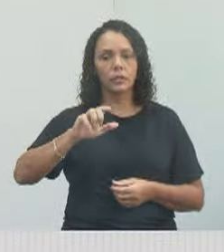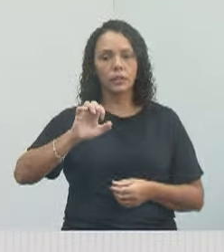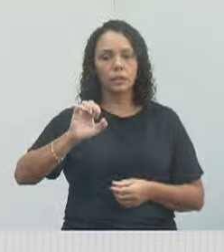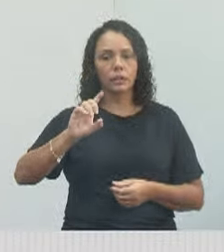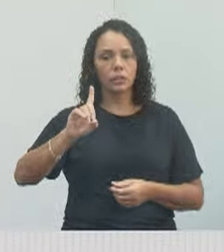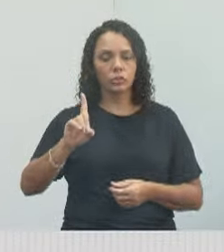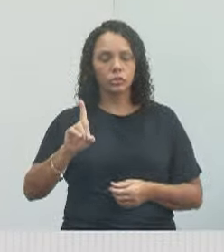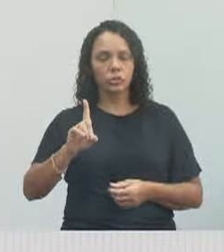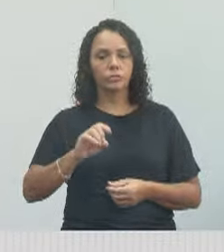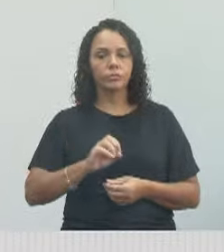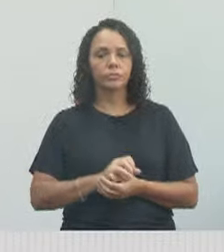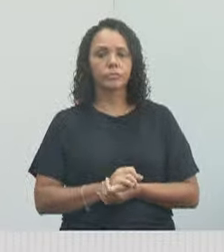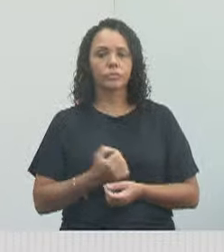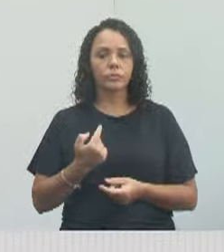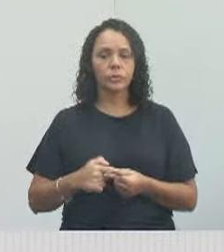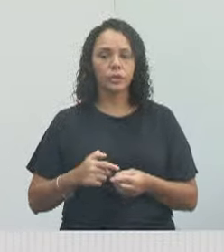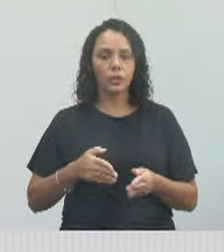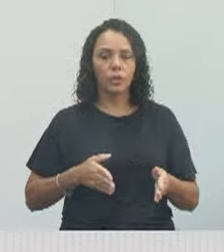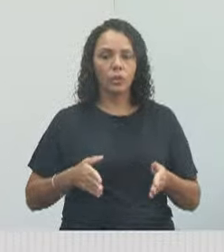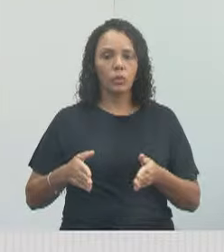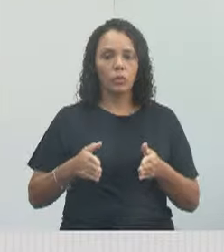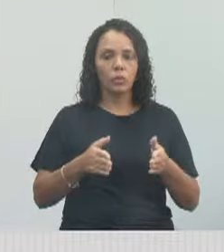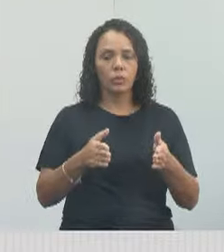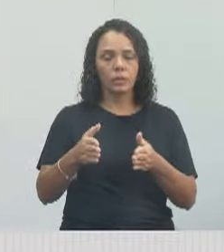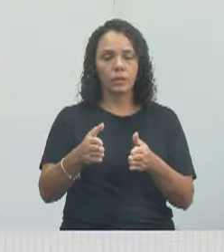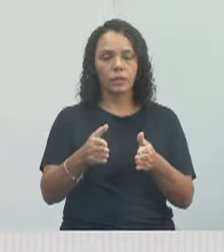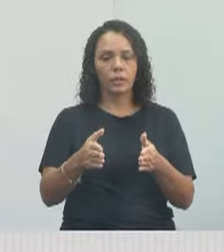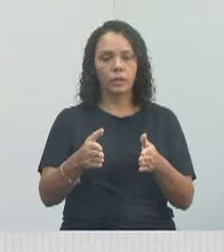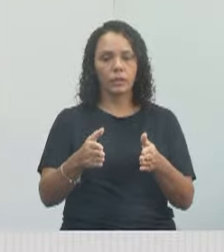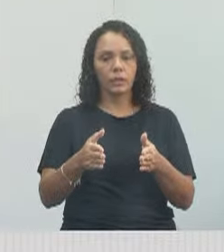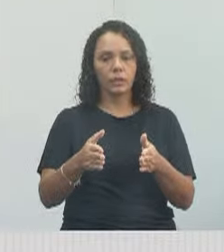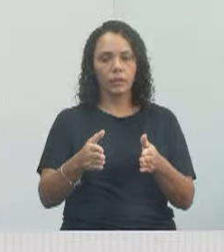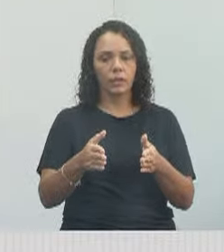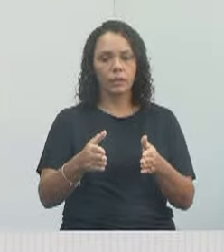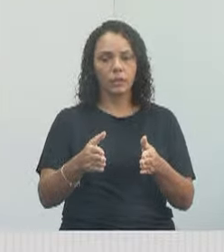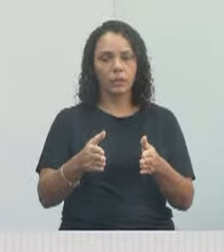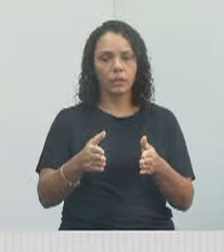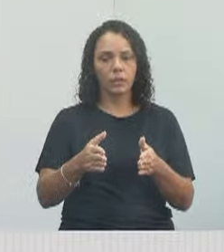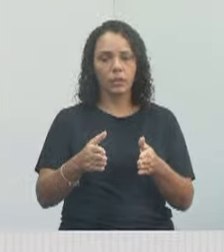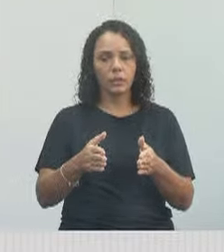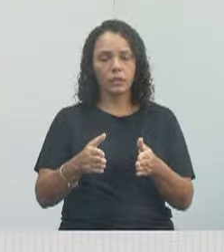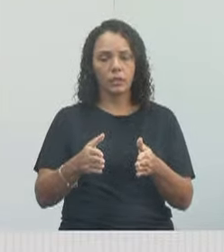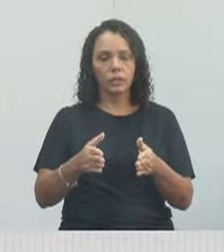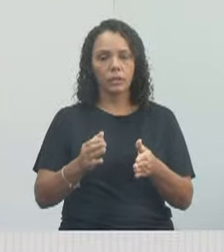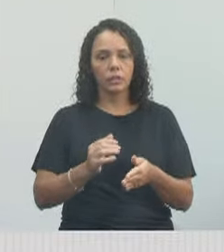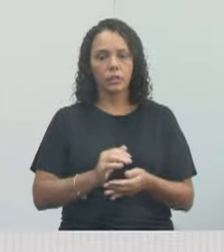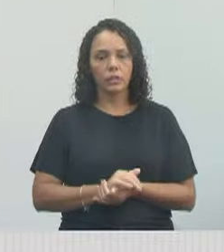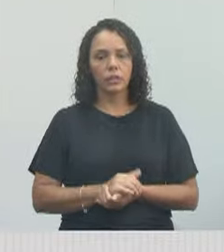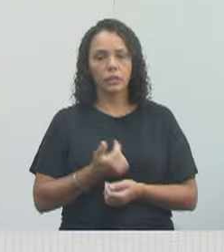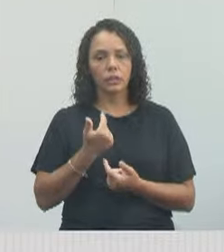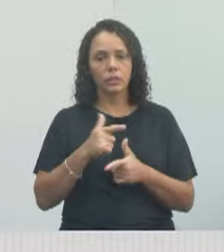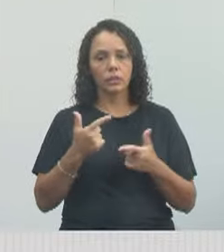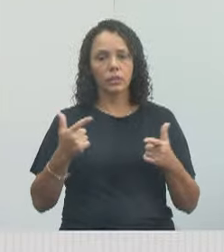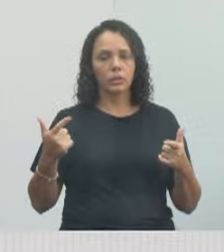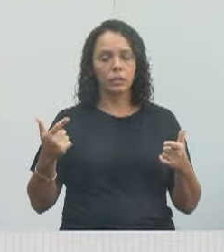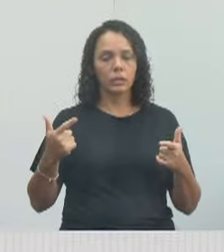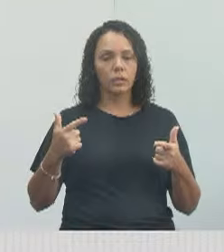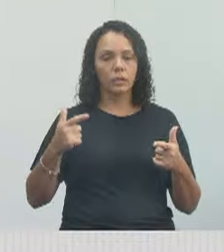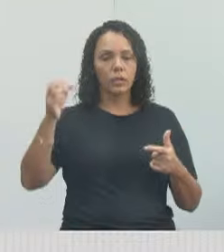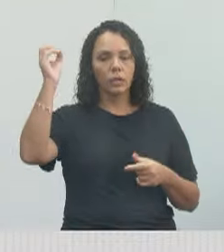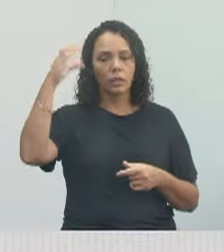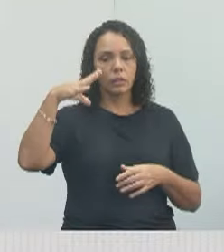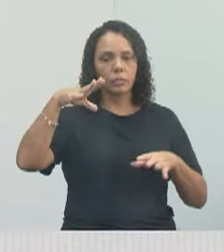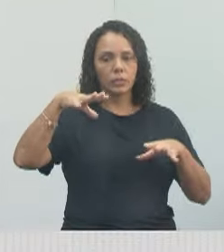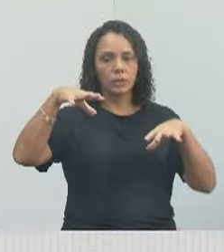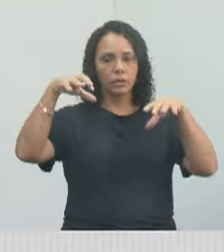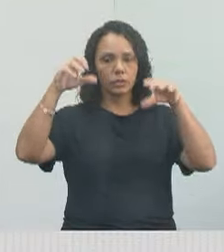porque ali é uma travessa onde não tem lâmpada. Então, ela é muito escura,